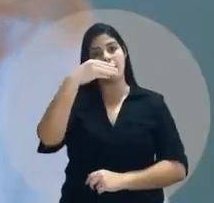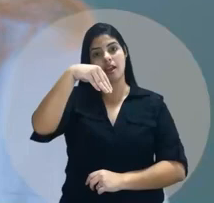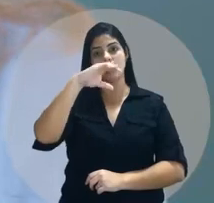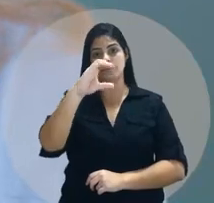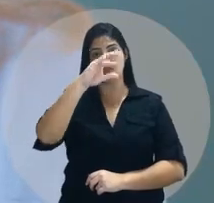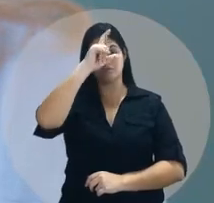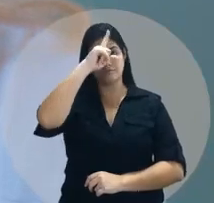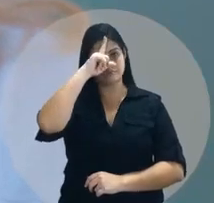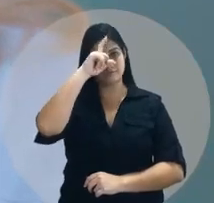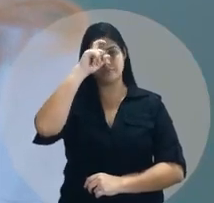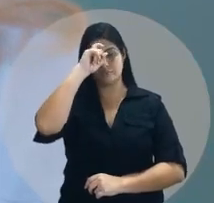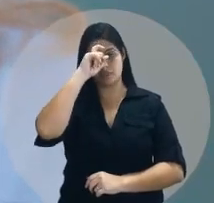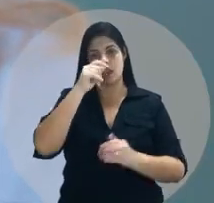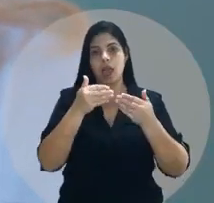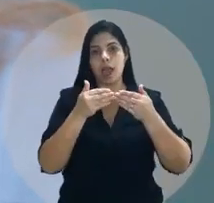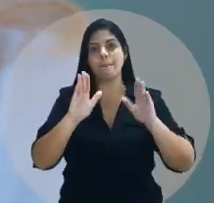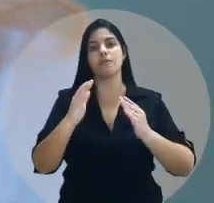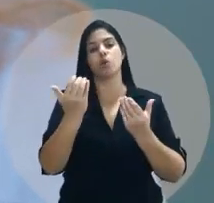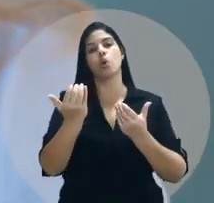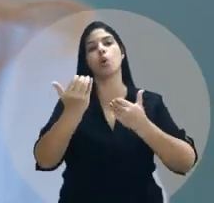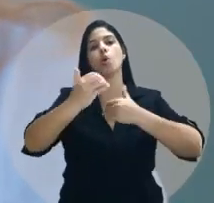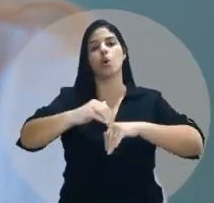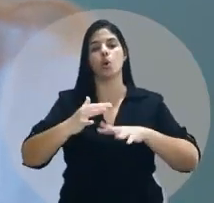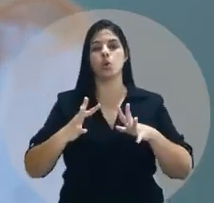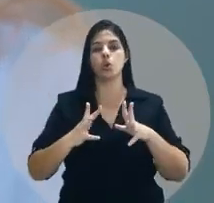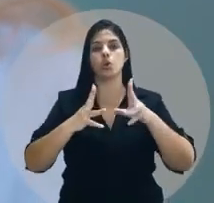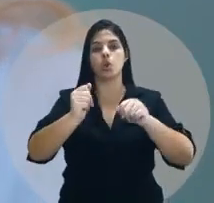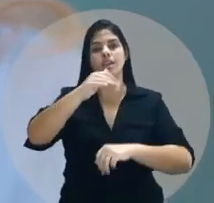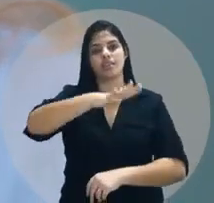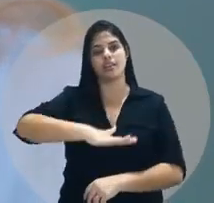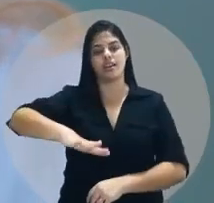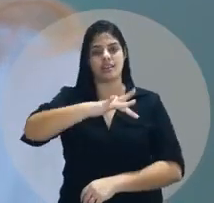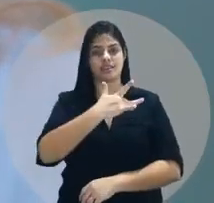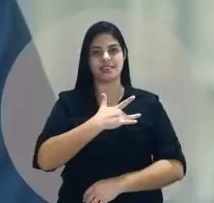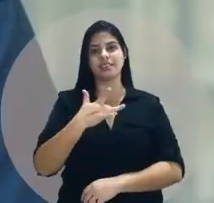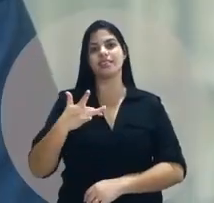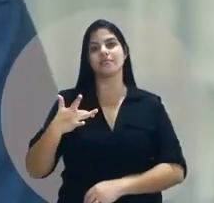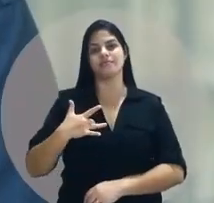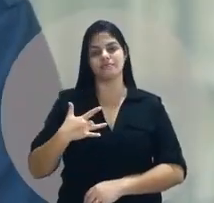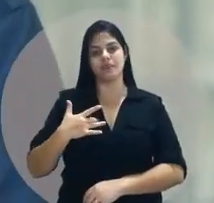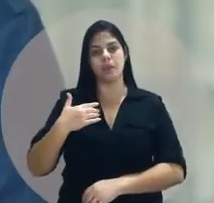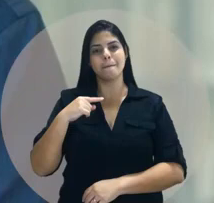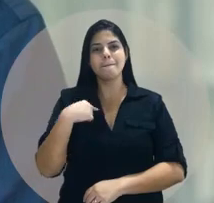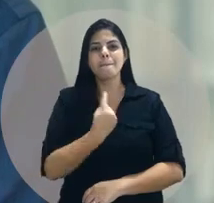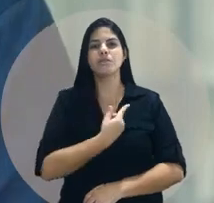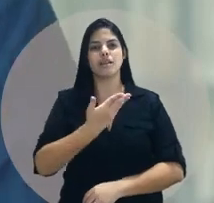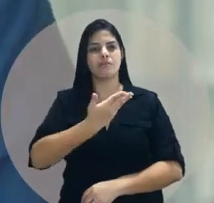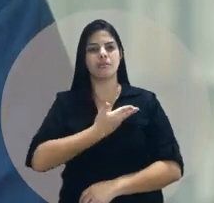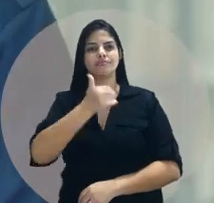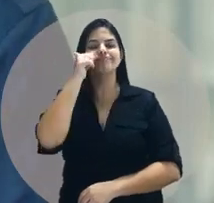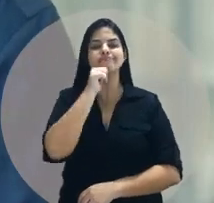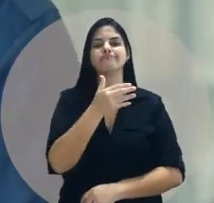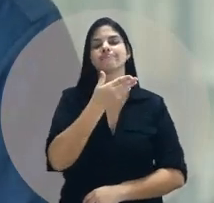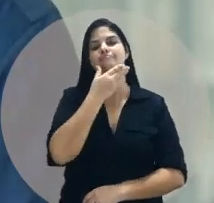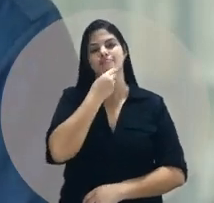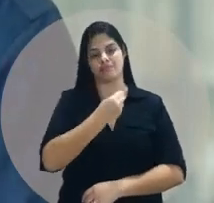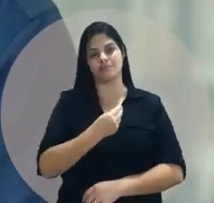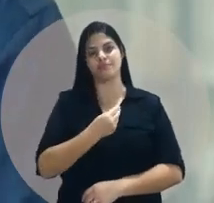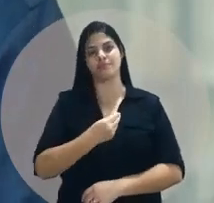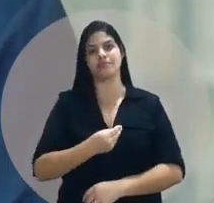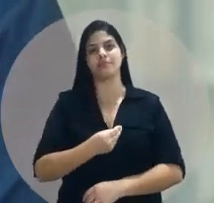E também vamos abrir concurso público para todas as áreas da saúde. Meus amigos e minhas amigas,